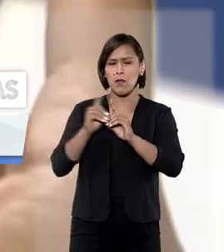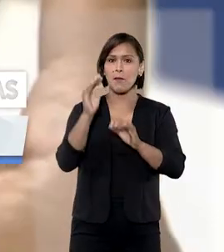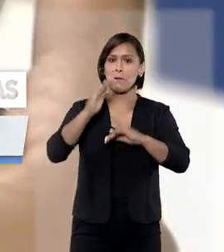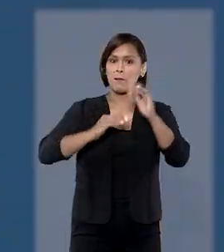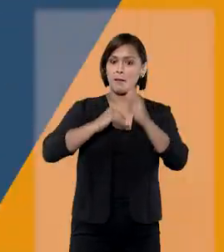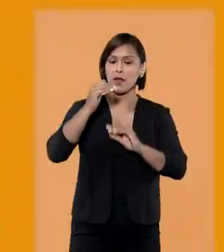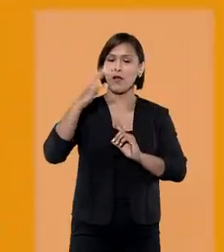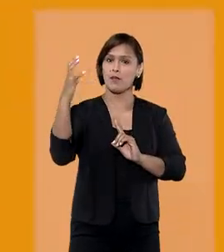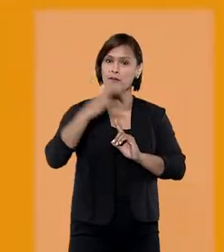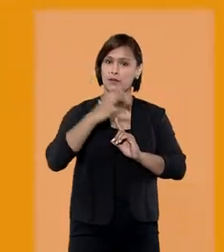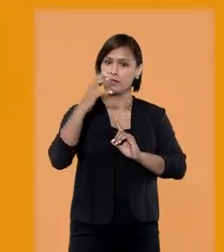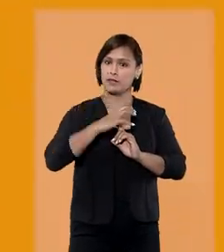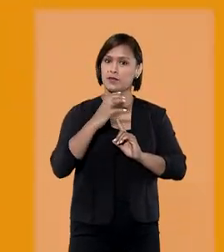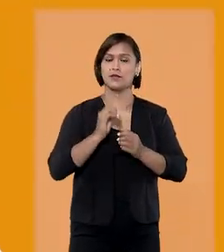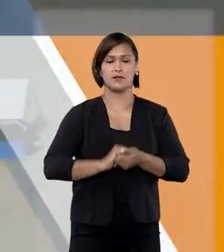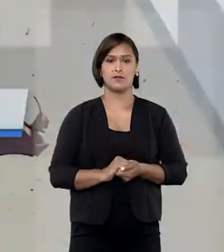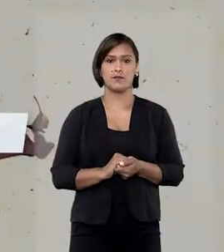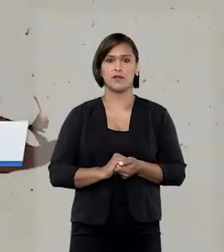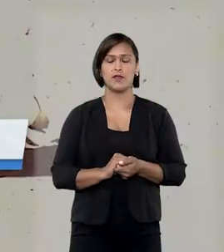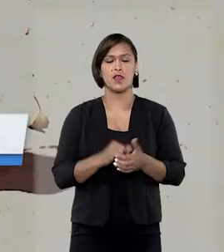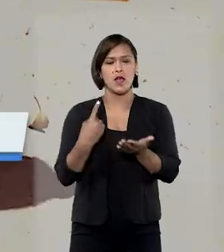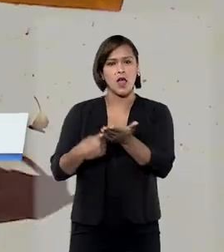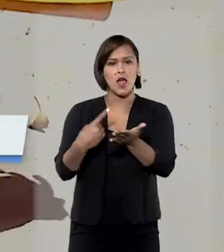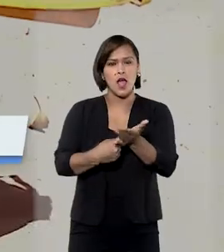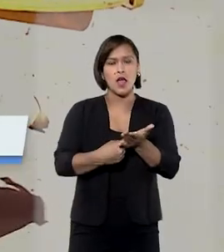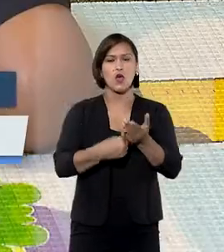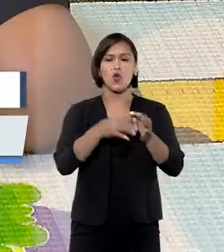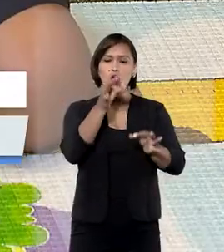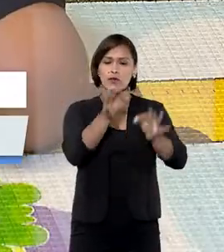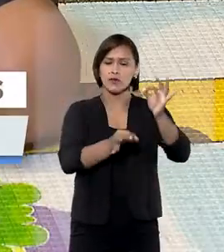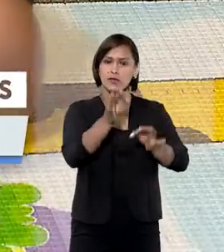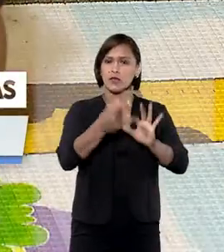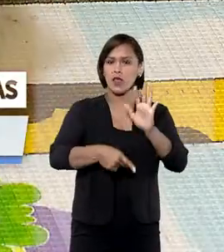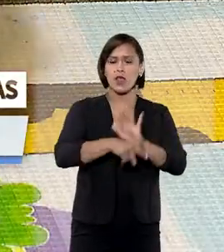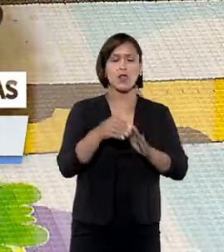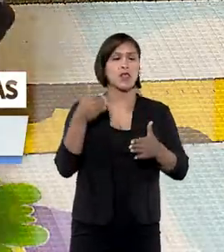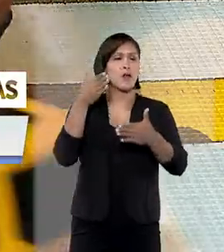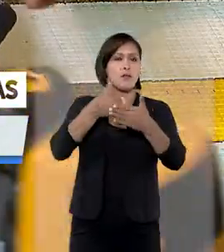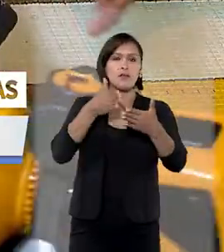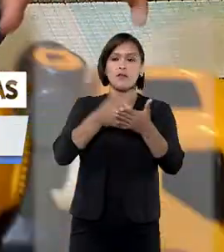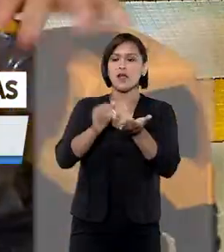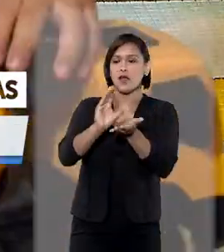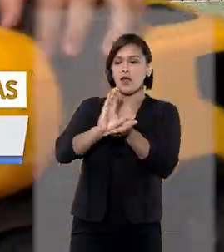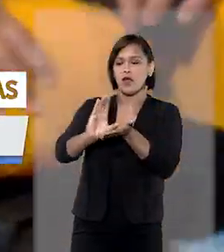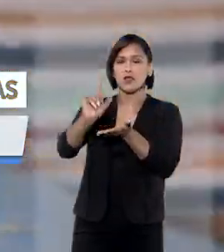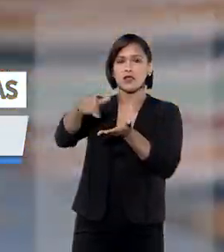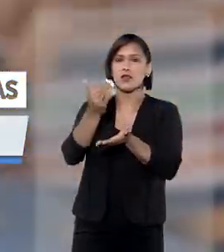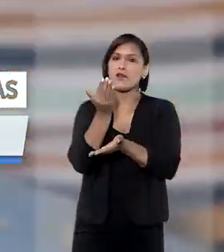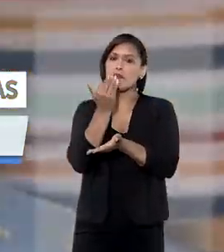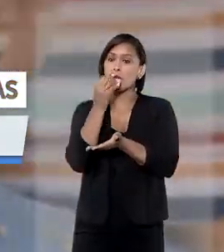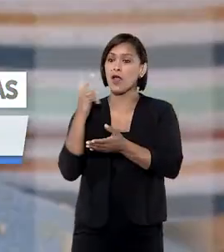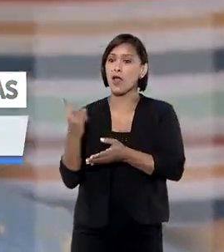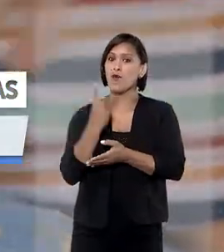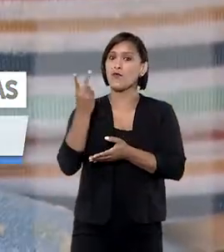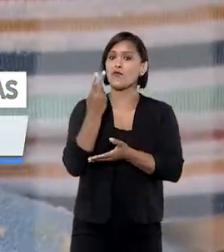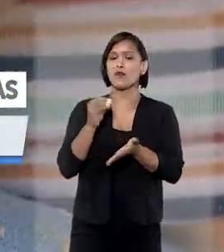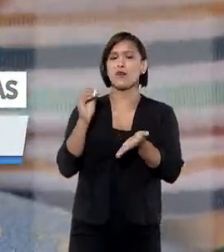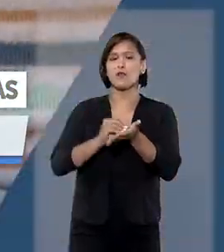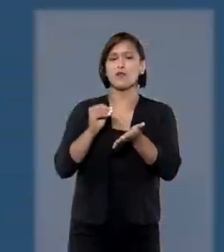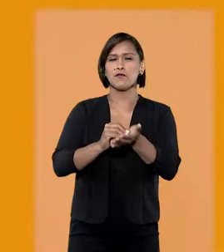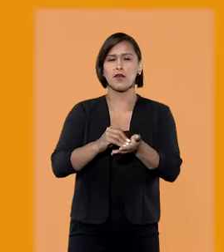prática abusiva. Acordo extrajudicial não impede a ação de alimentos se o valor é